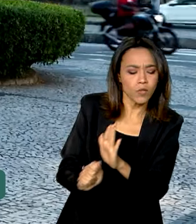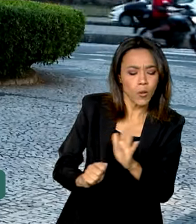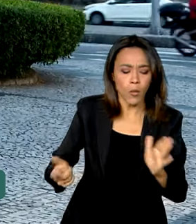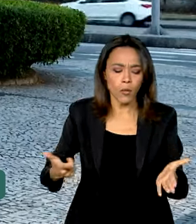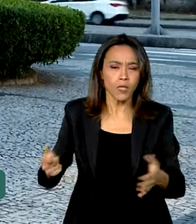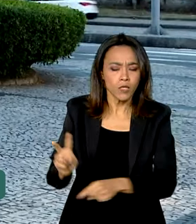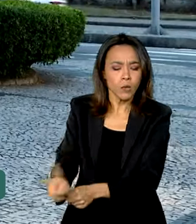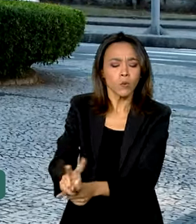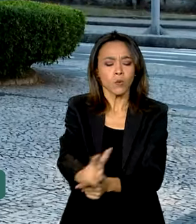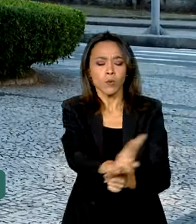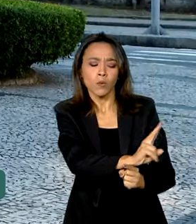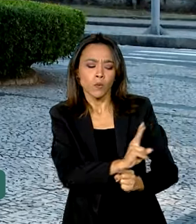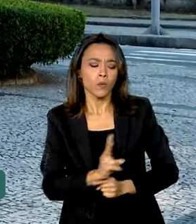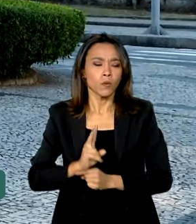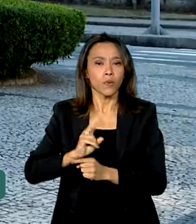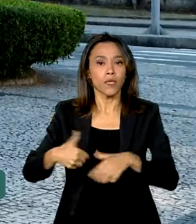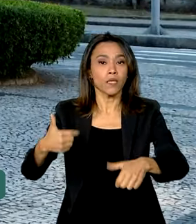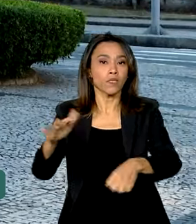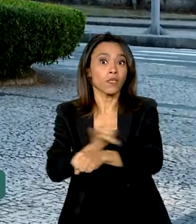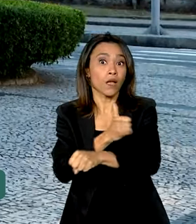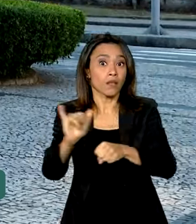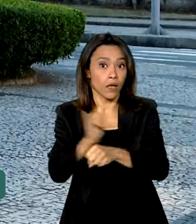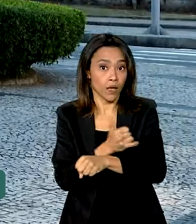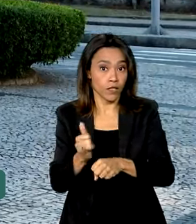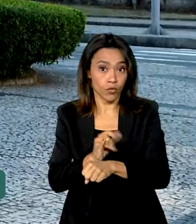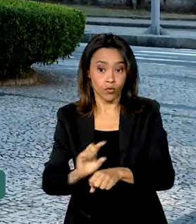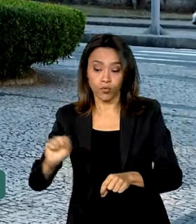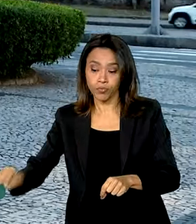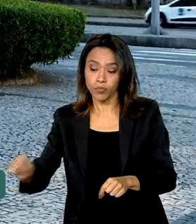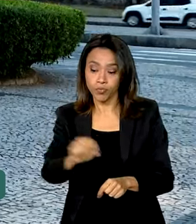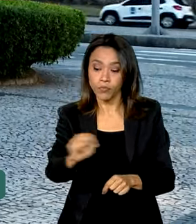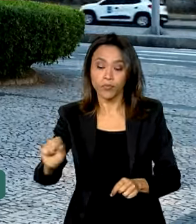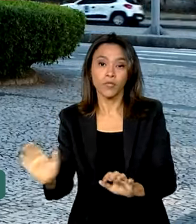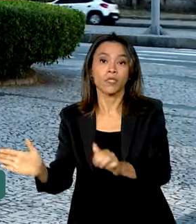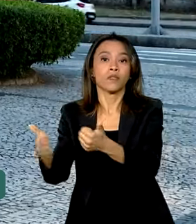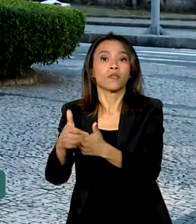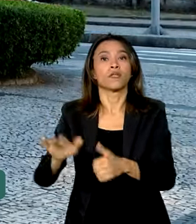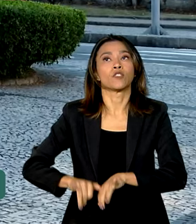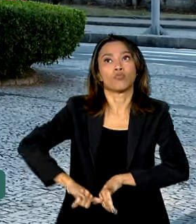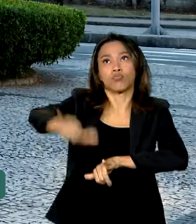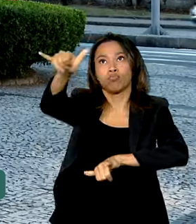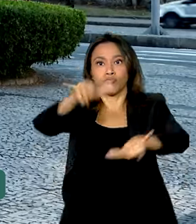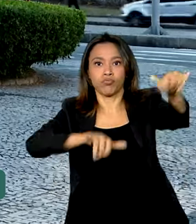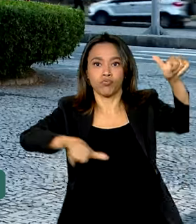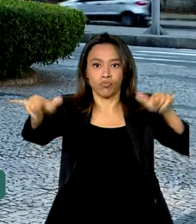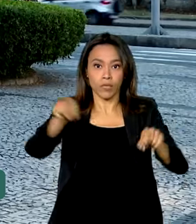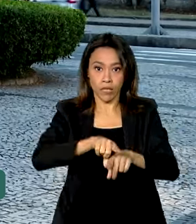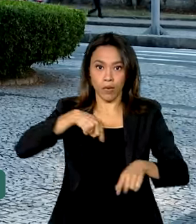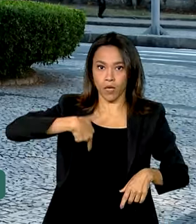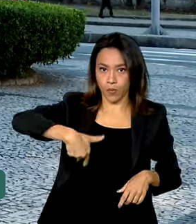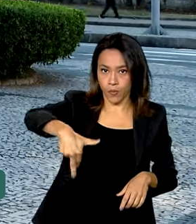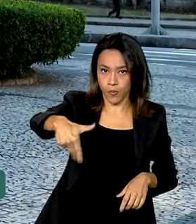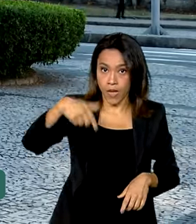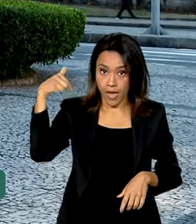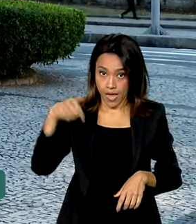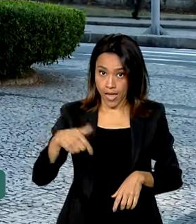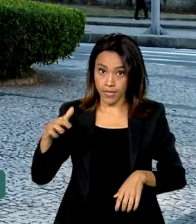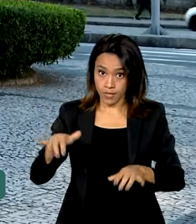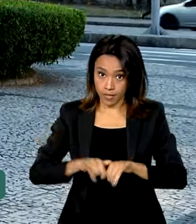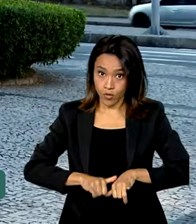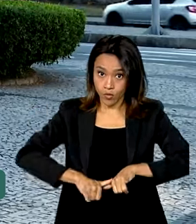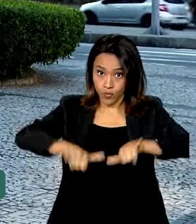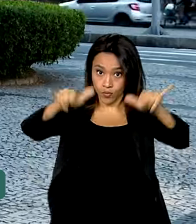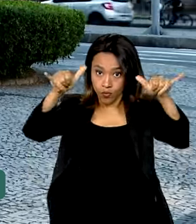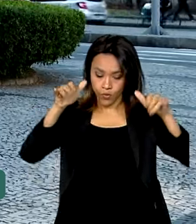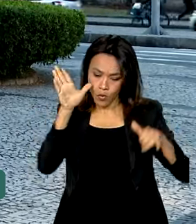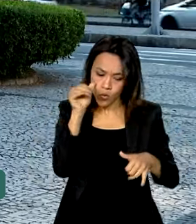patrulhamento de pontos estratégicos desses aeroportos e rondas a pé. A Operação Ponte Aérea já realizou mais de